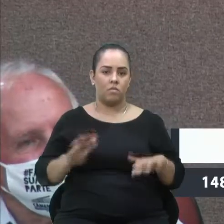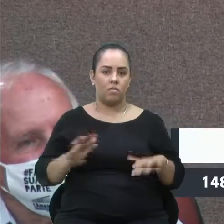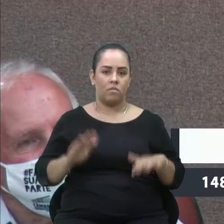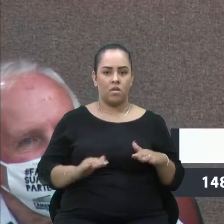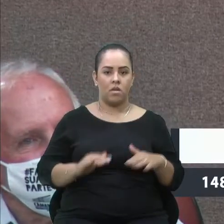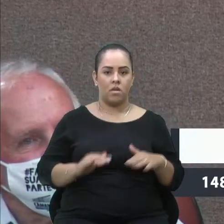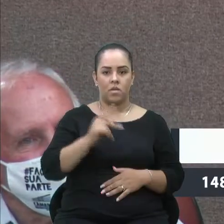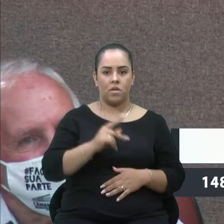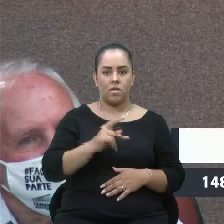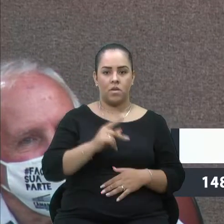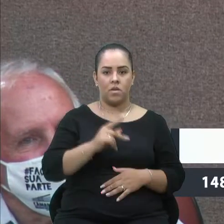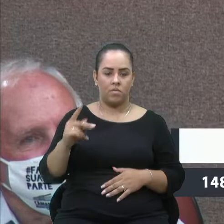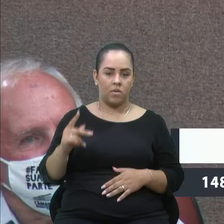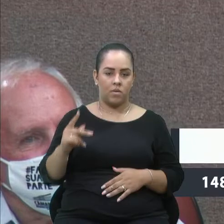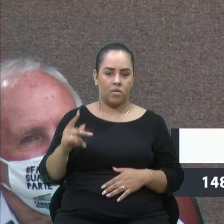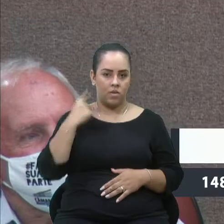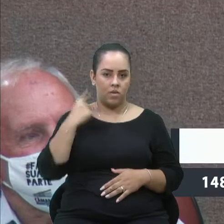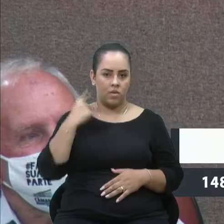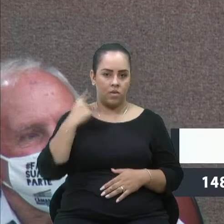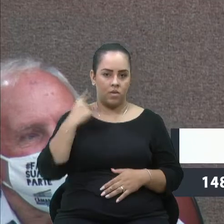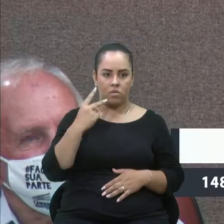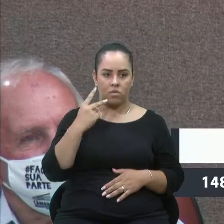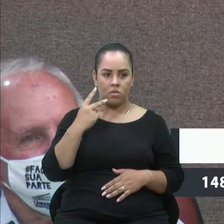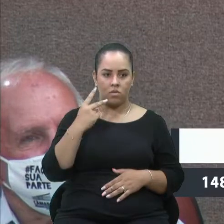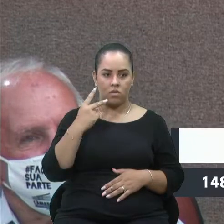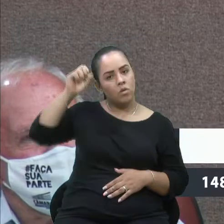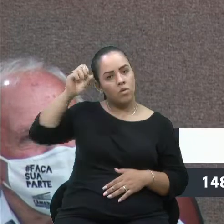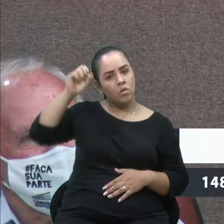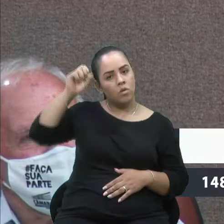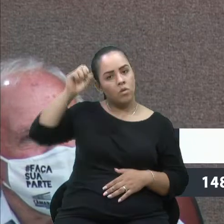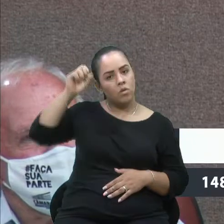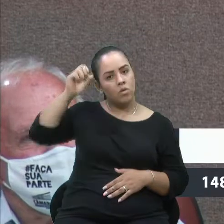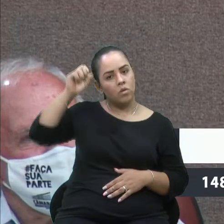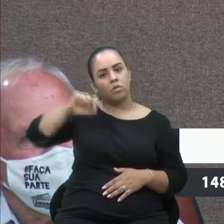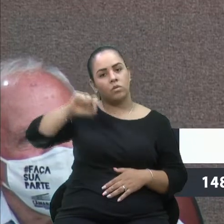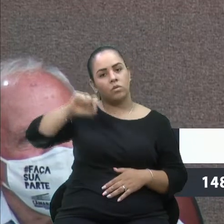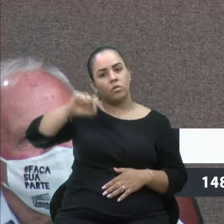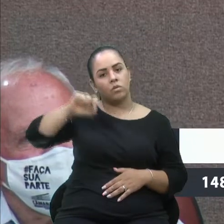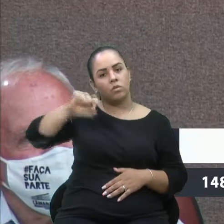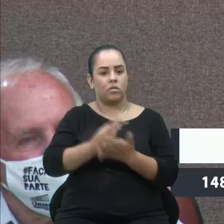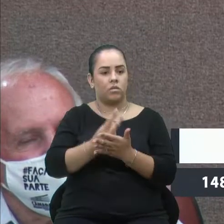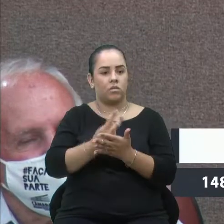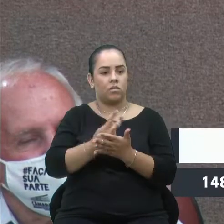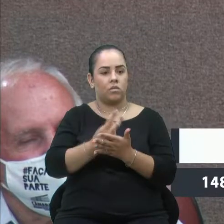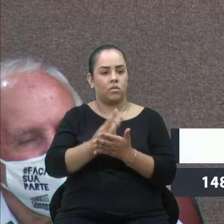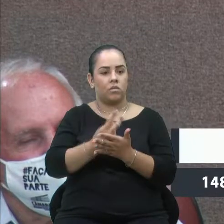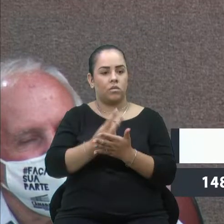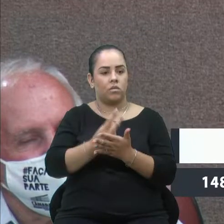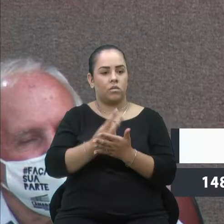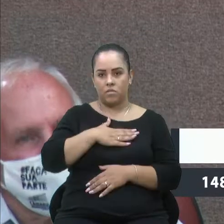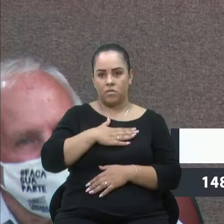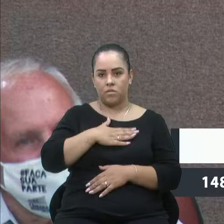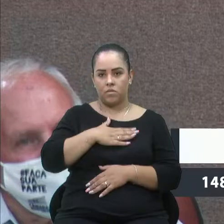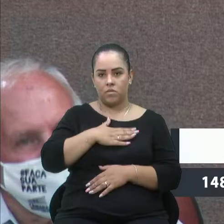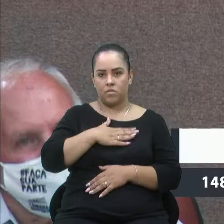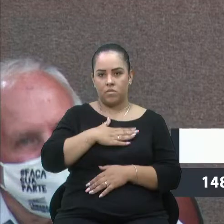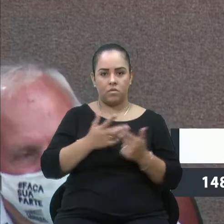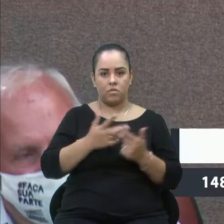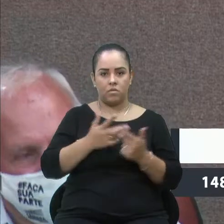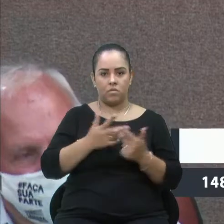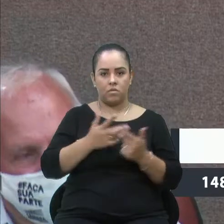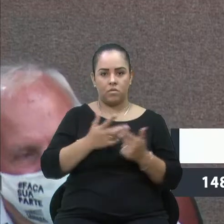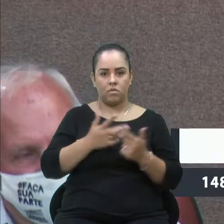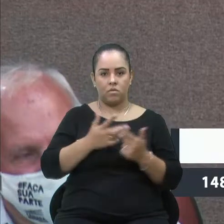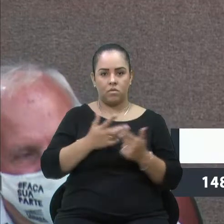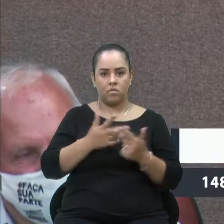PPPs, vereador Xuxa, que é a questão que eu sempre defendi minhas bandeiras, que é a questão do automotivo.